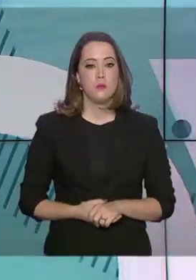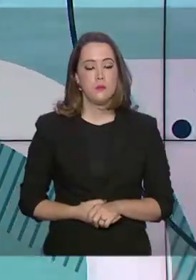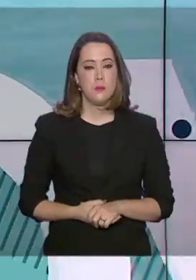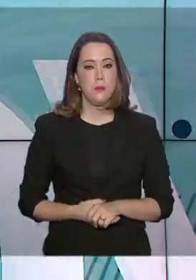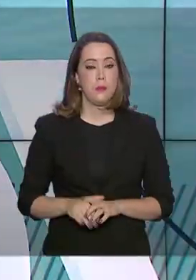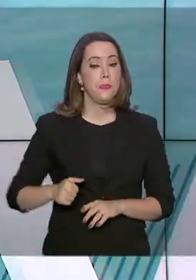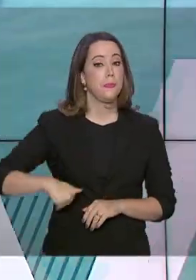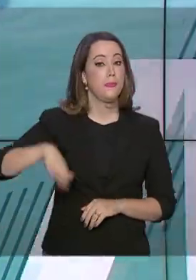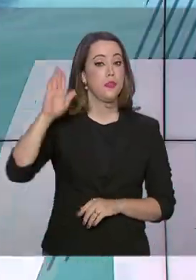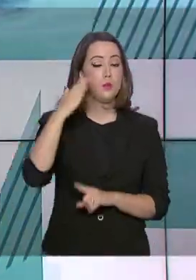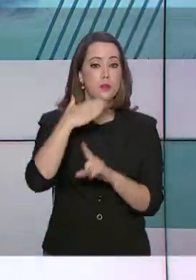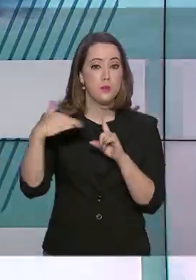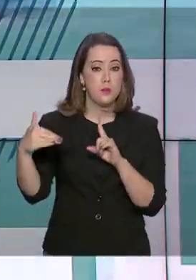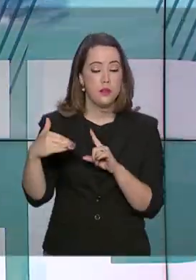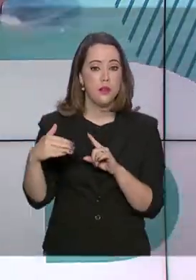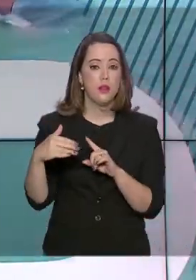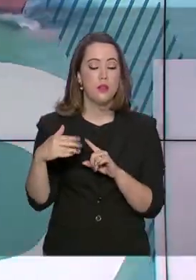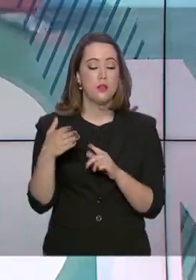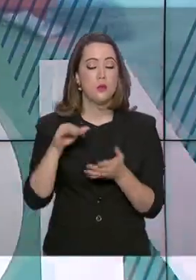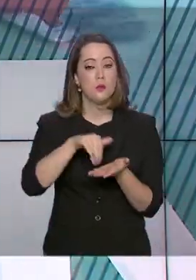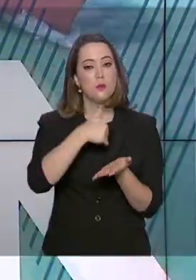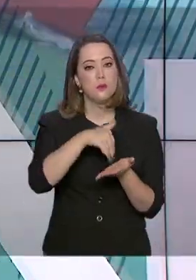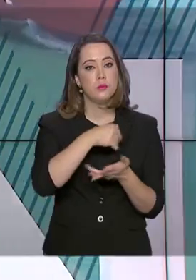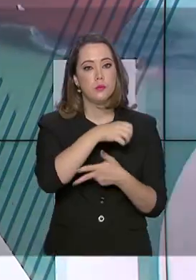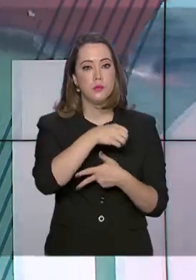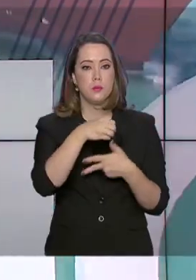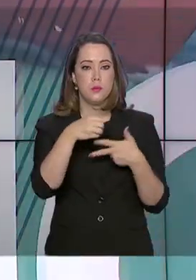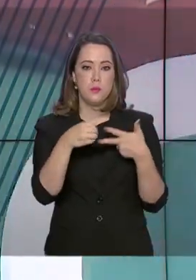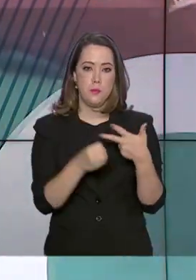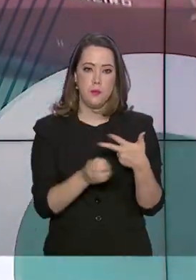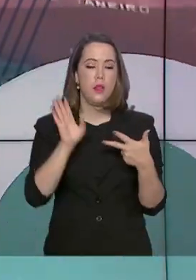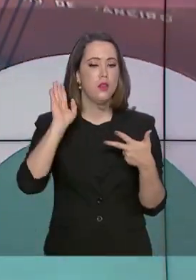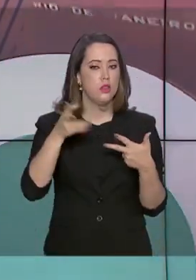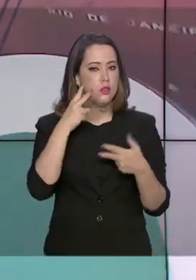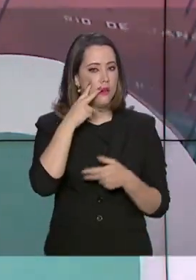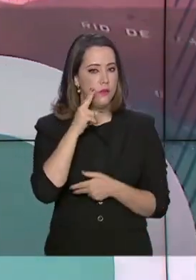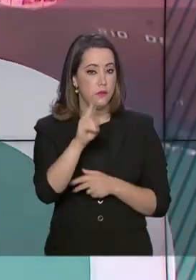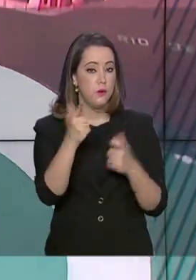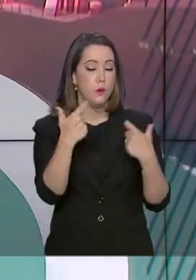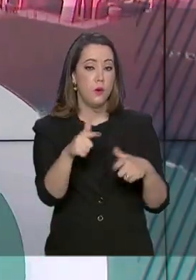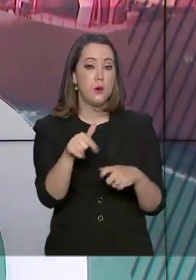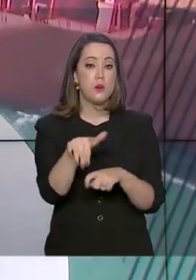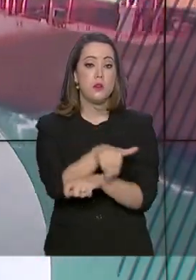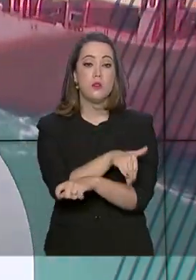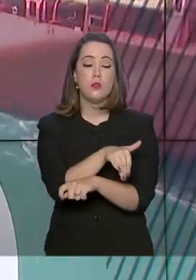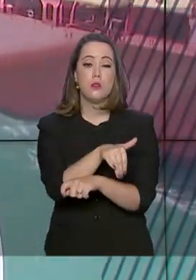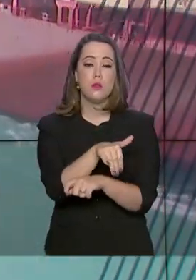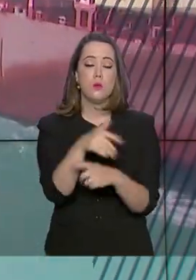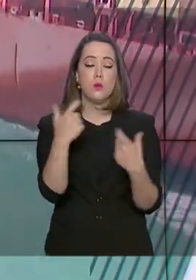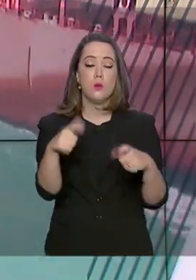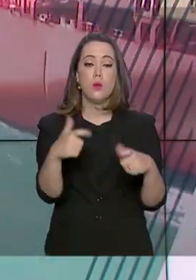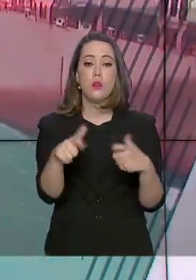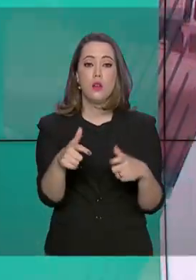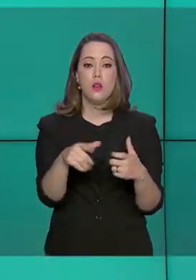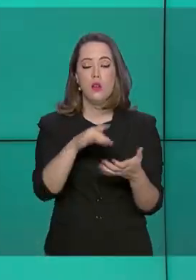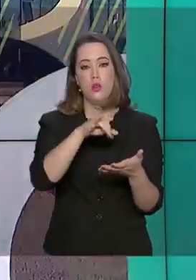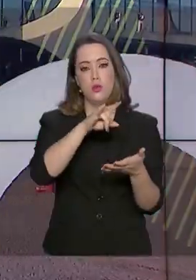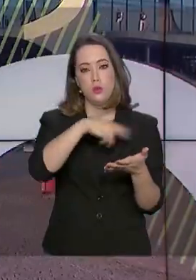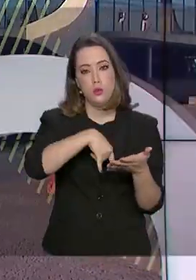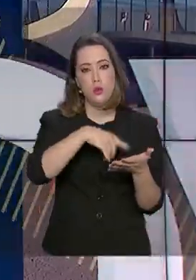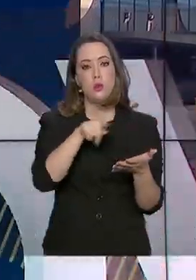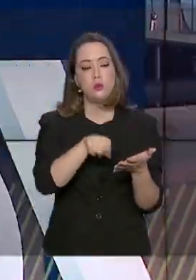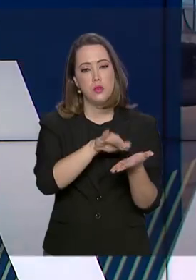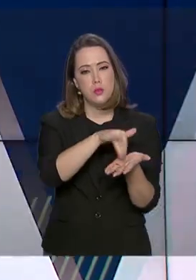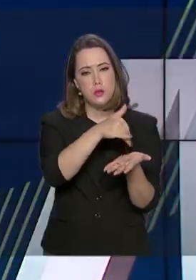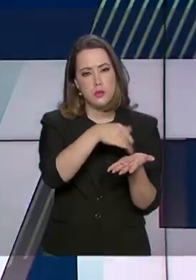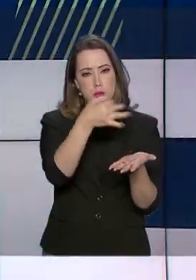Mais da metade dos inscritos no Exame Nacional do Ensino Médio, o Enem, já consultou o cartão de confirmação da inscrição. Dos 5 milhões